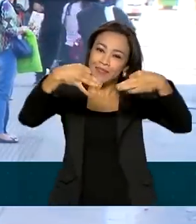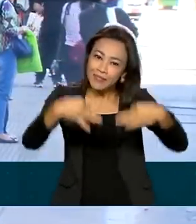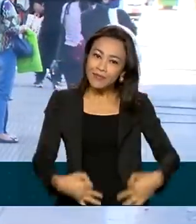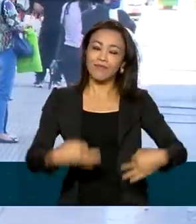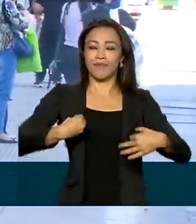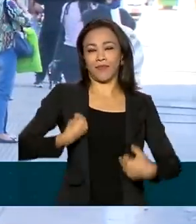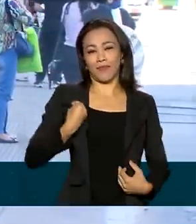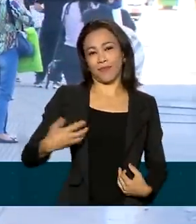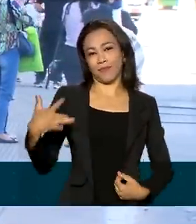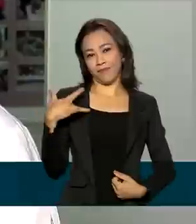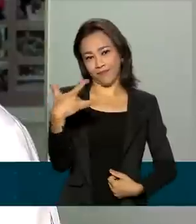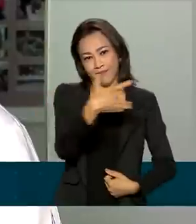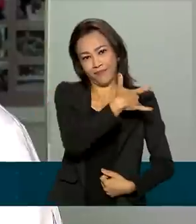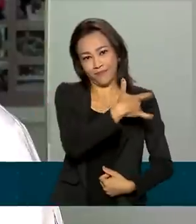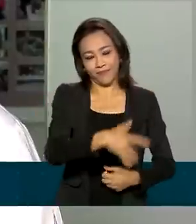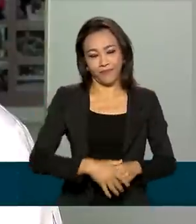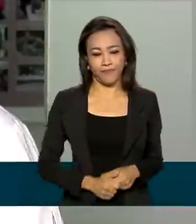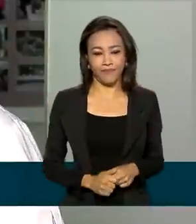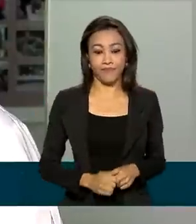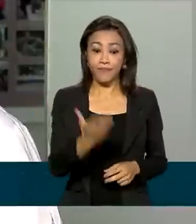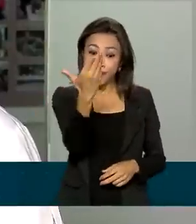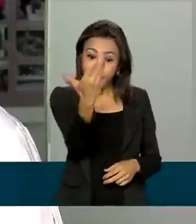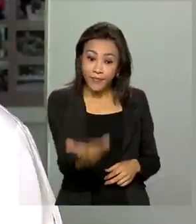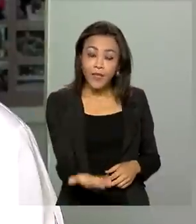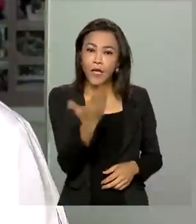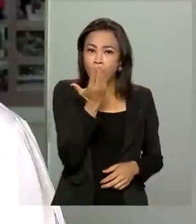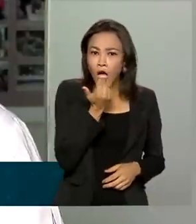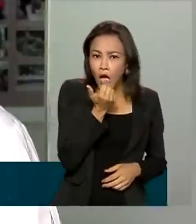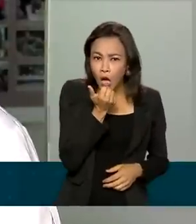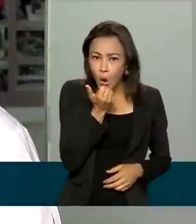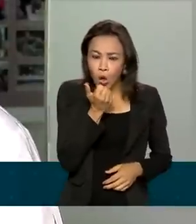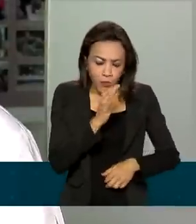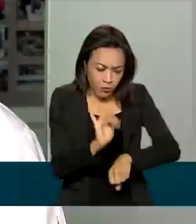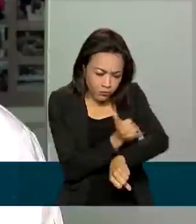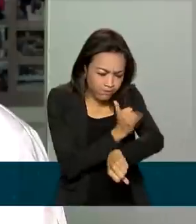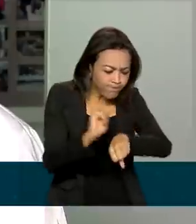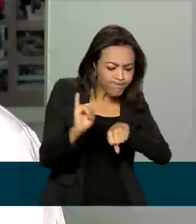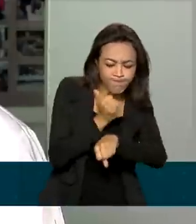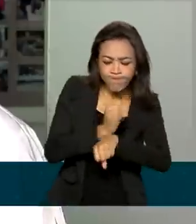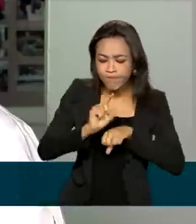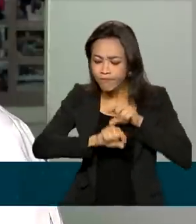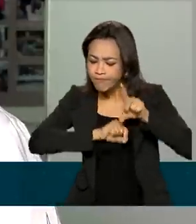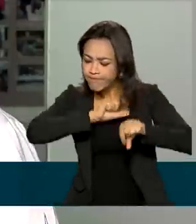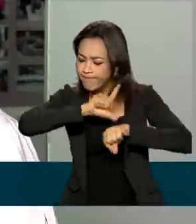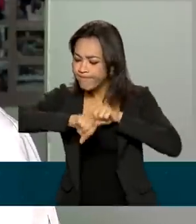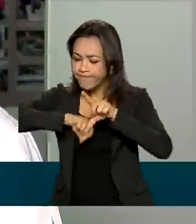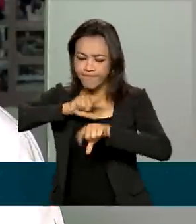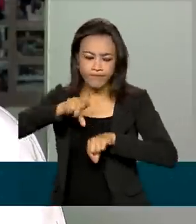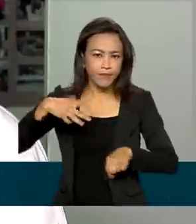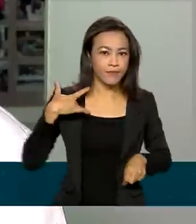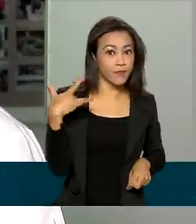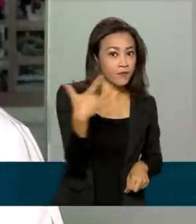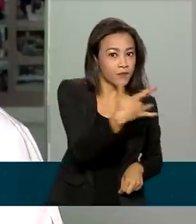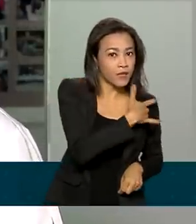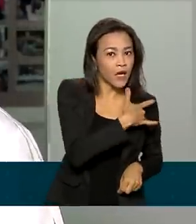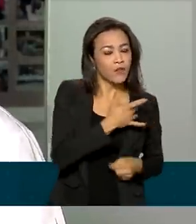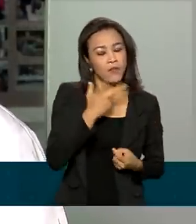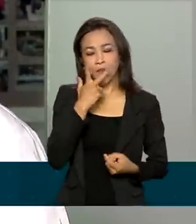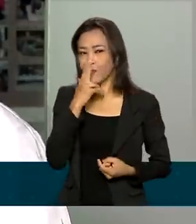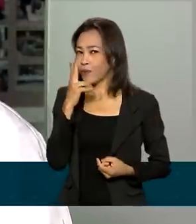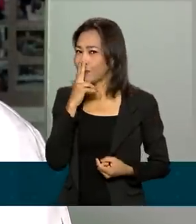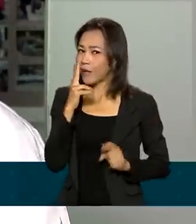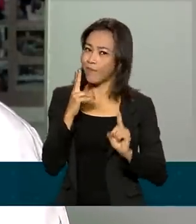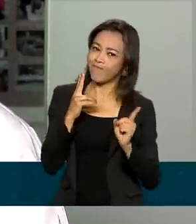vida saudável. A educação alimentar é primordial, então os hábitos saudáveis de vida, então não fumar,